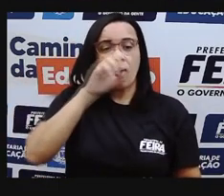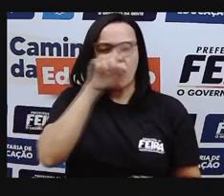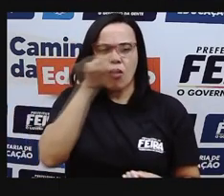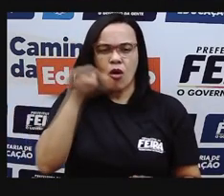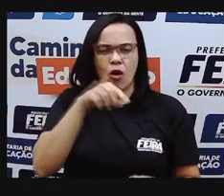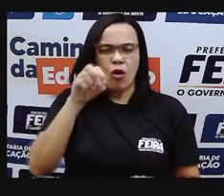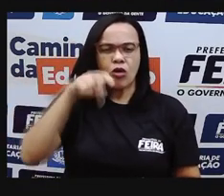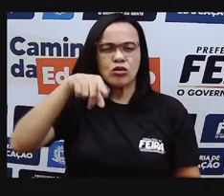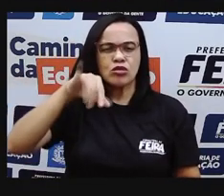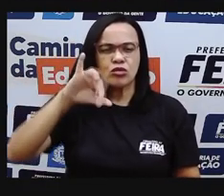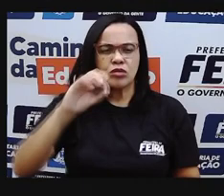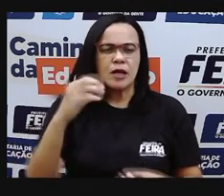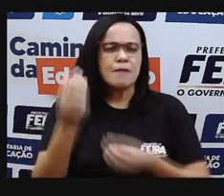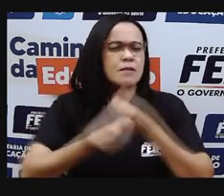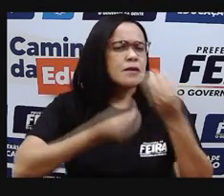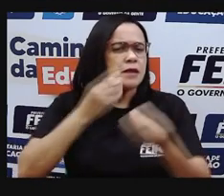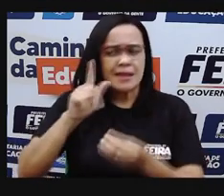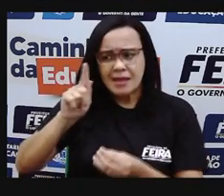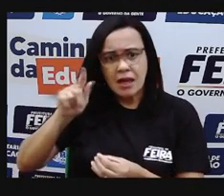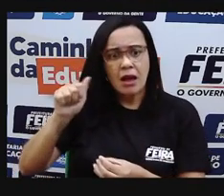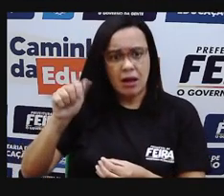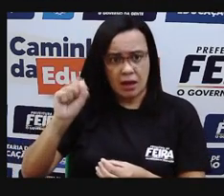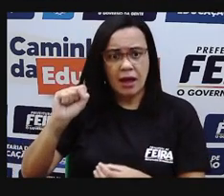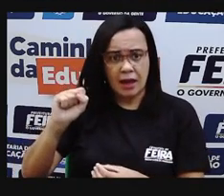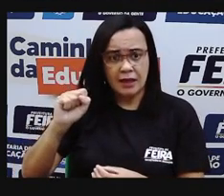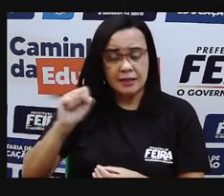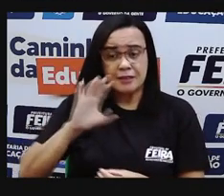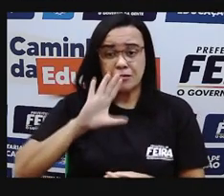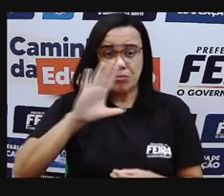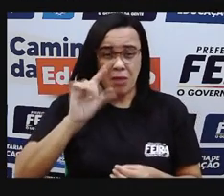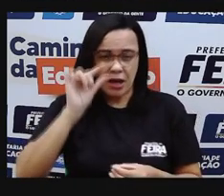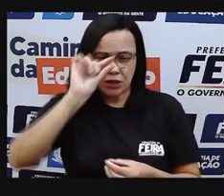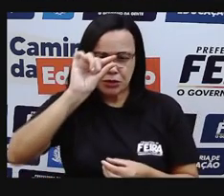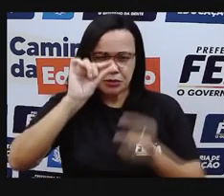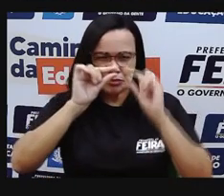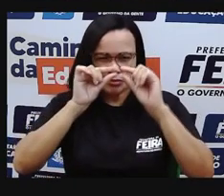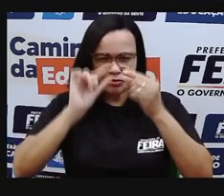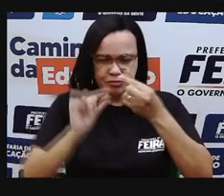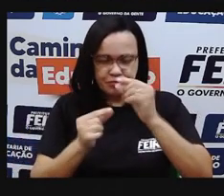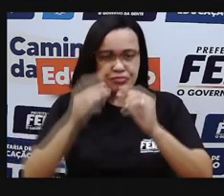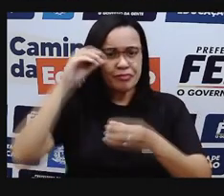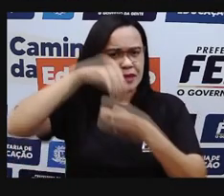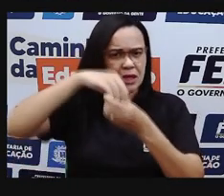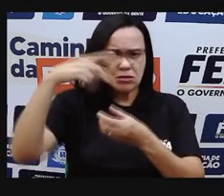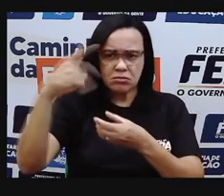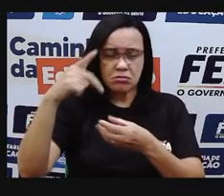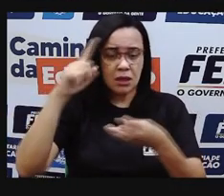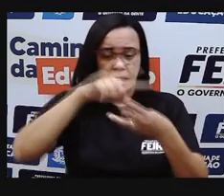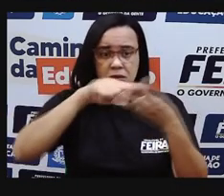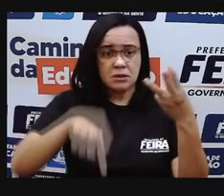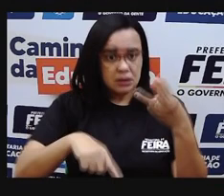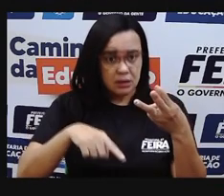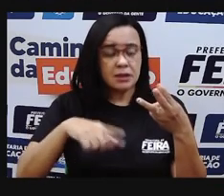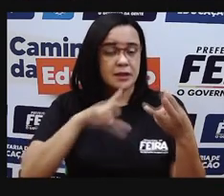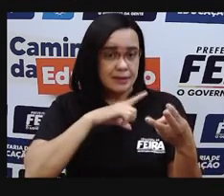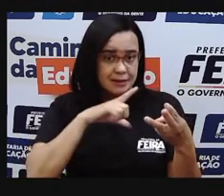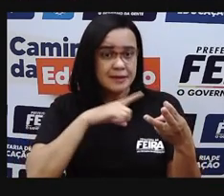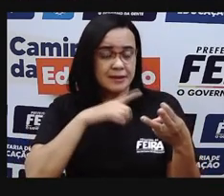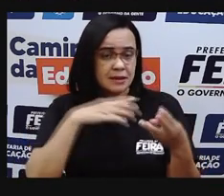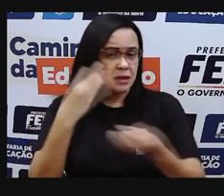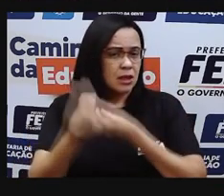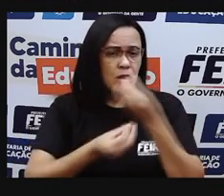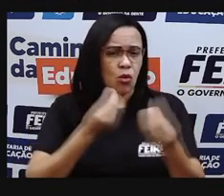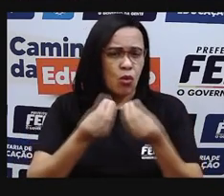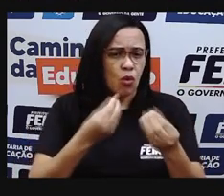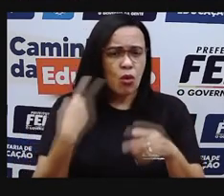ele vai ser uma molécula formada de três átomos de oxigênio, tá? E por que é tão